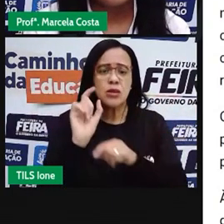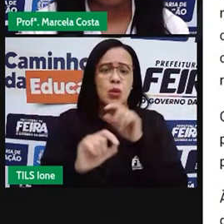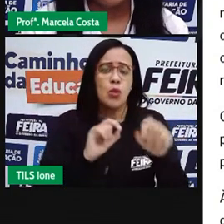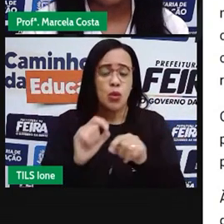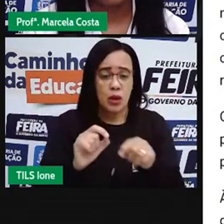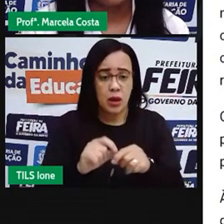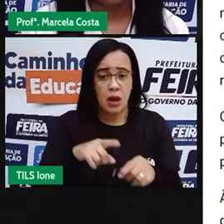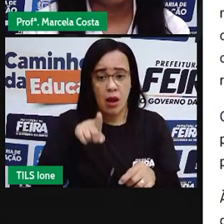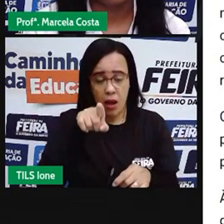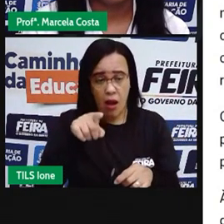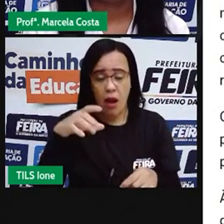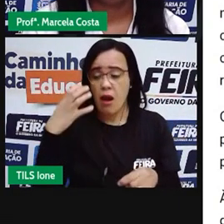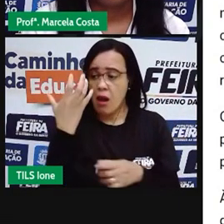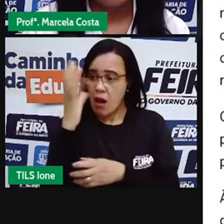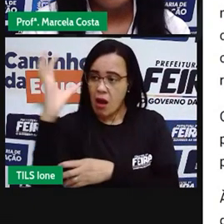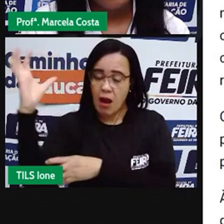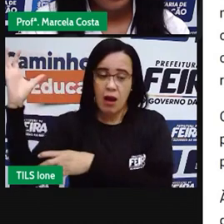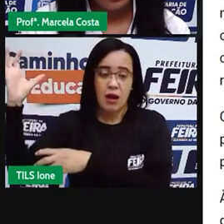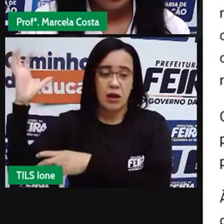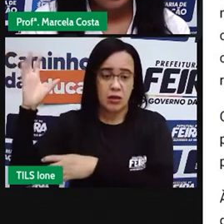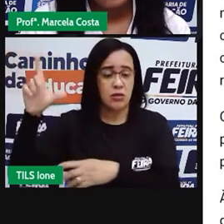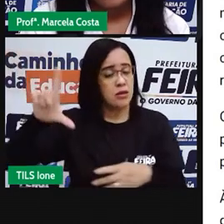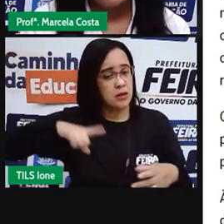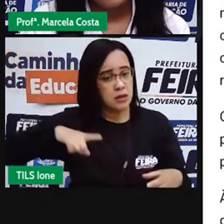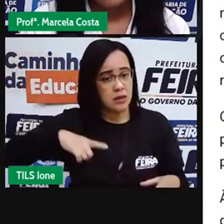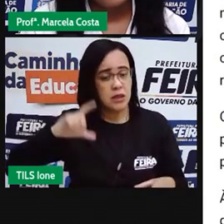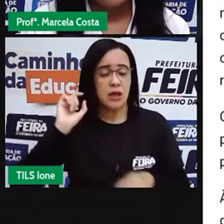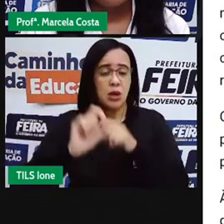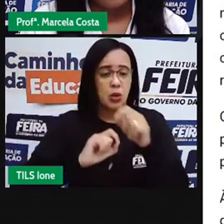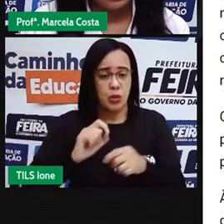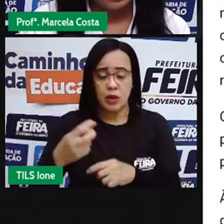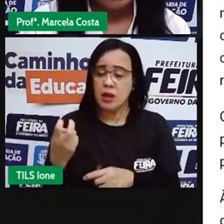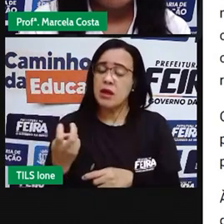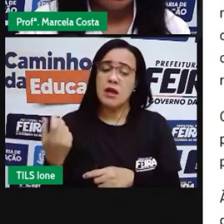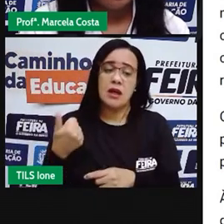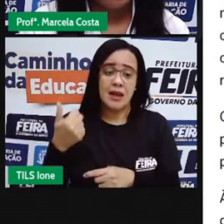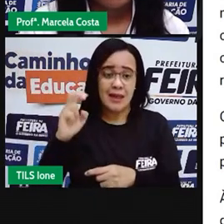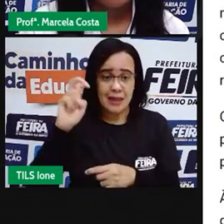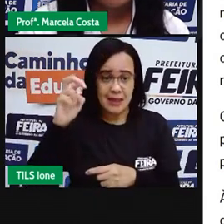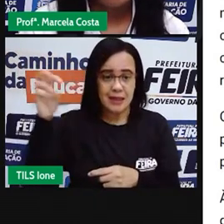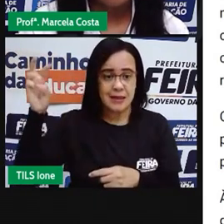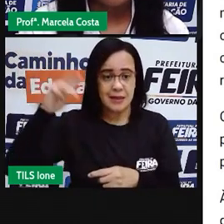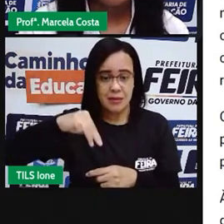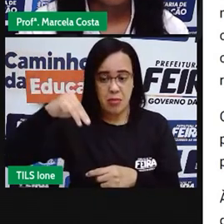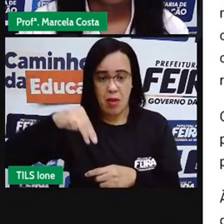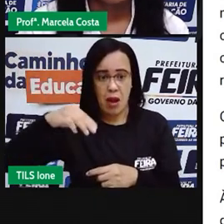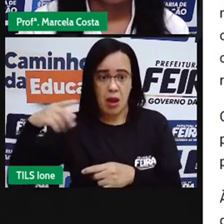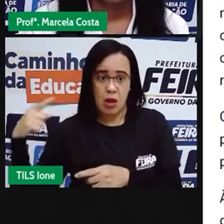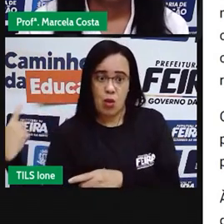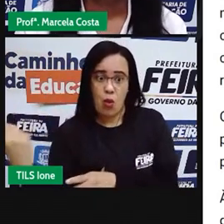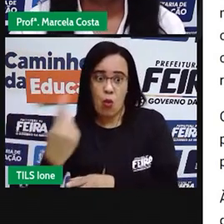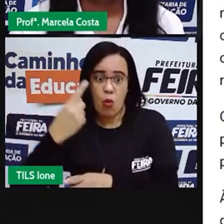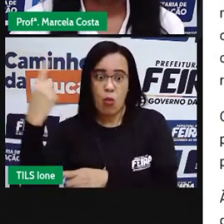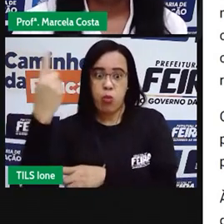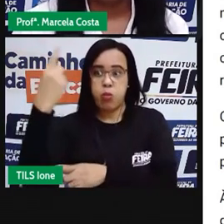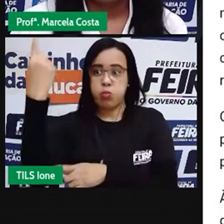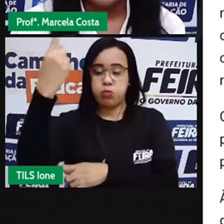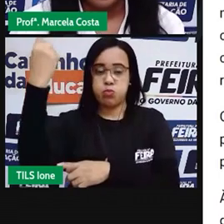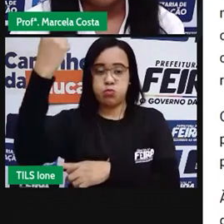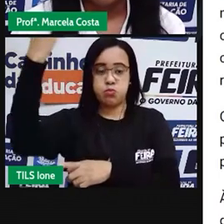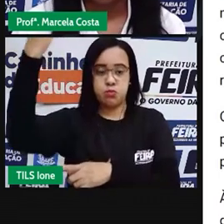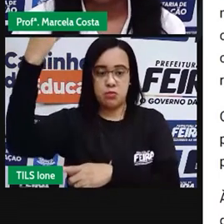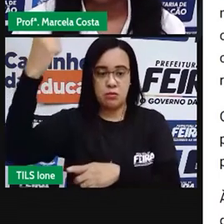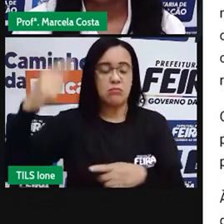15 metros de altura. Então, a gente vê aí o